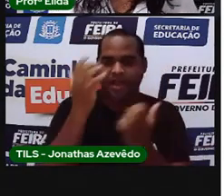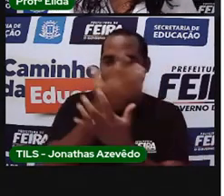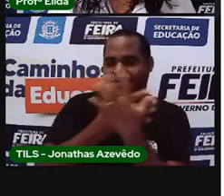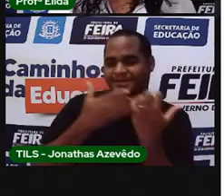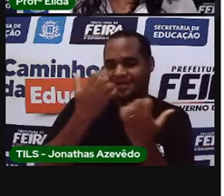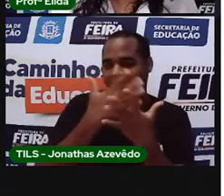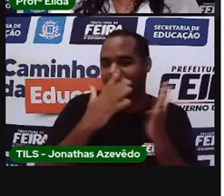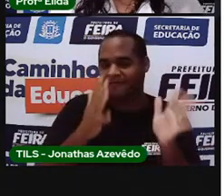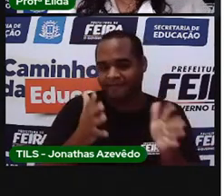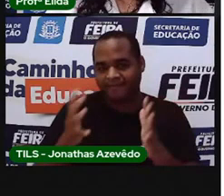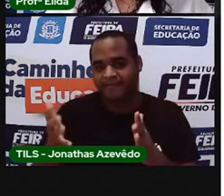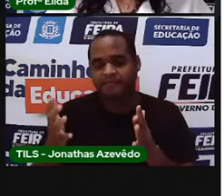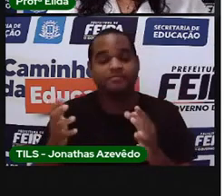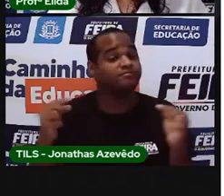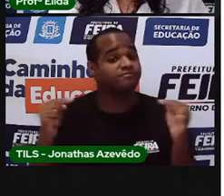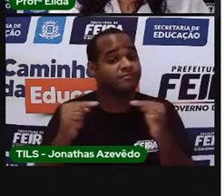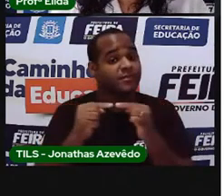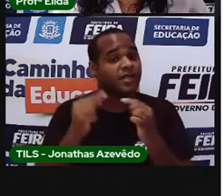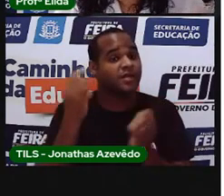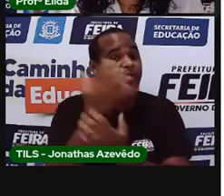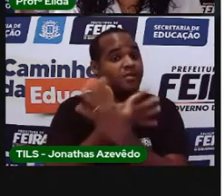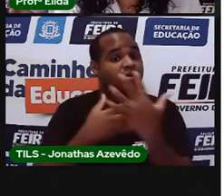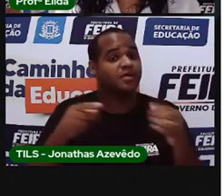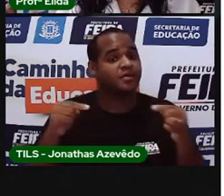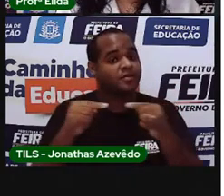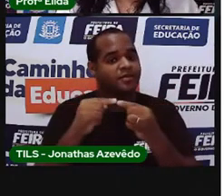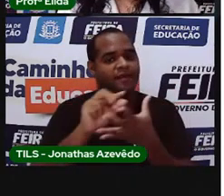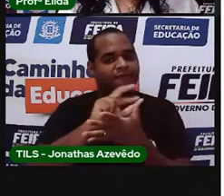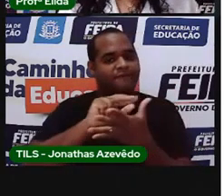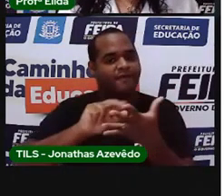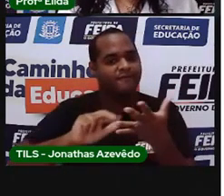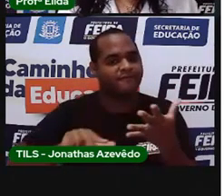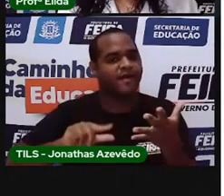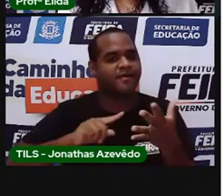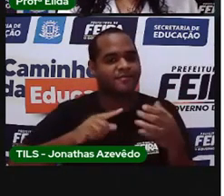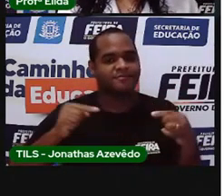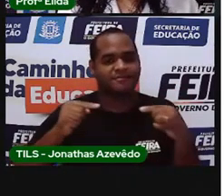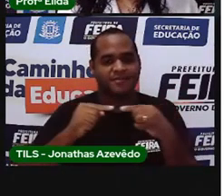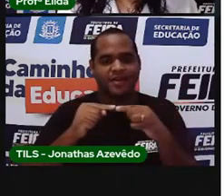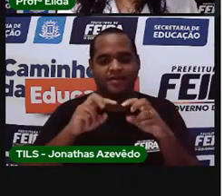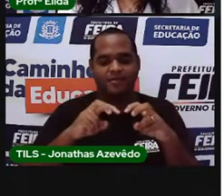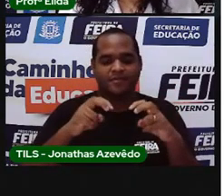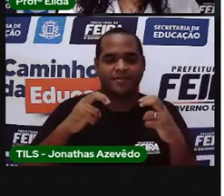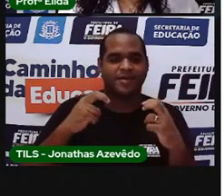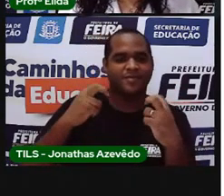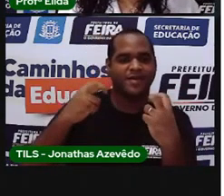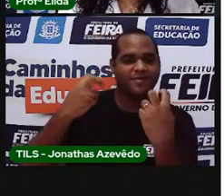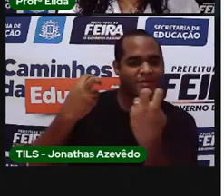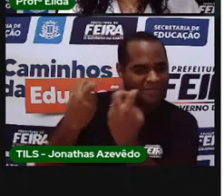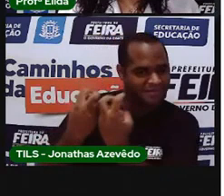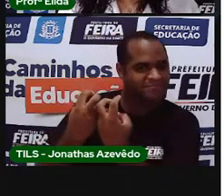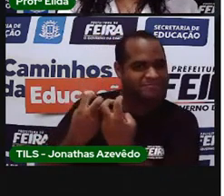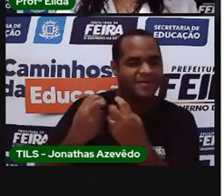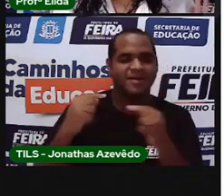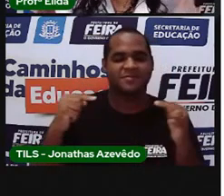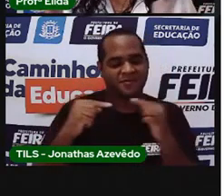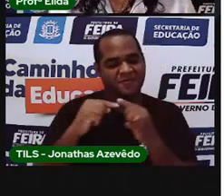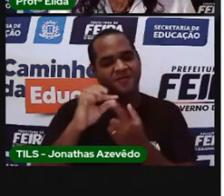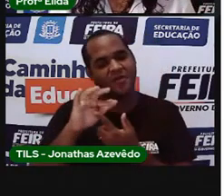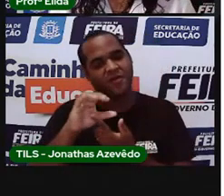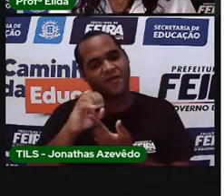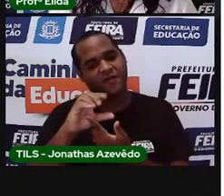Essa música é uma de tantas outras cantigas de roda do nosso folclore brasileiro.